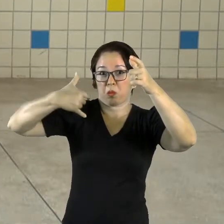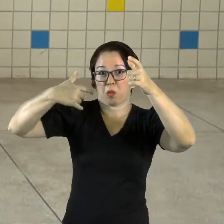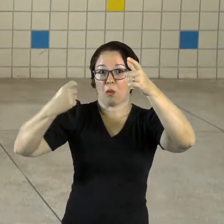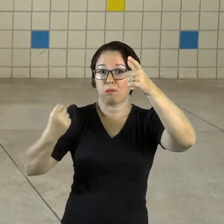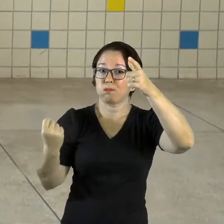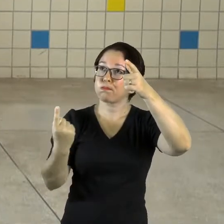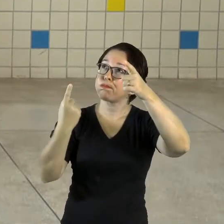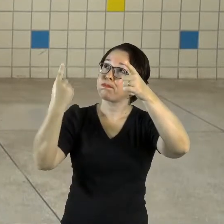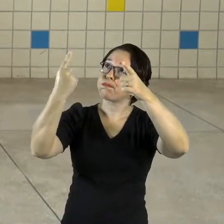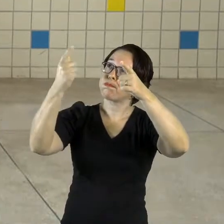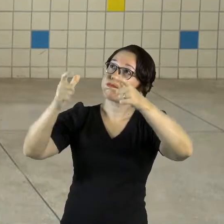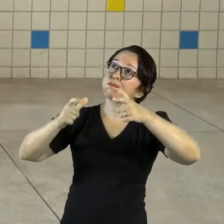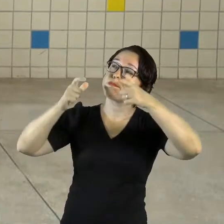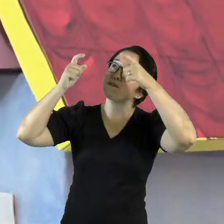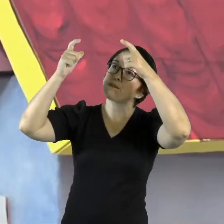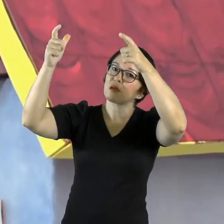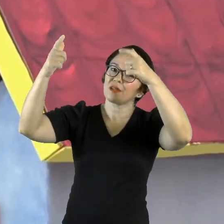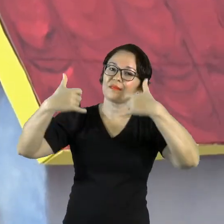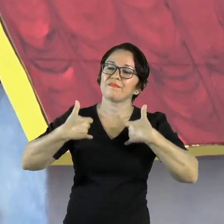alto.